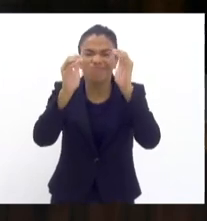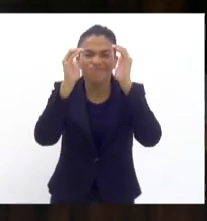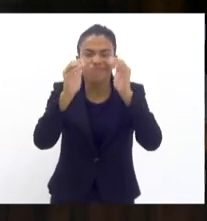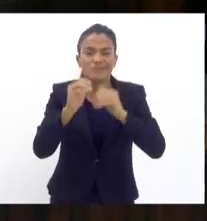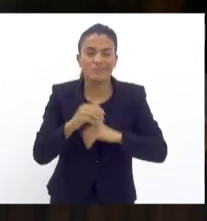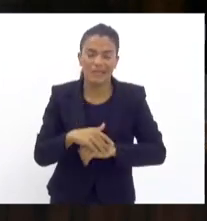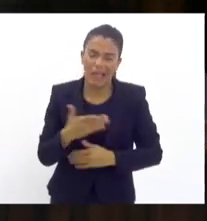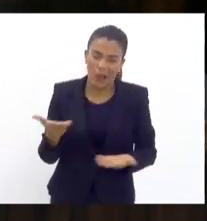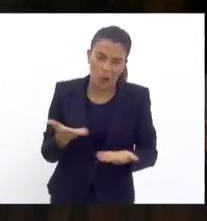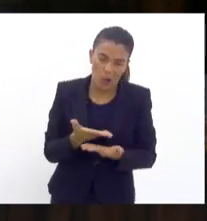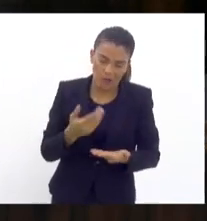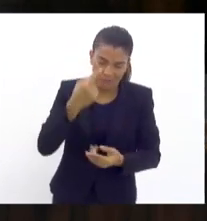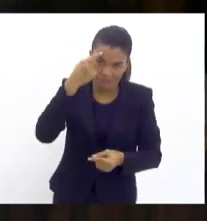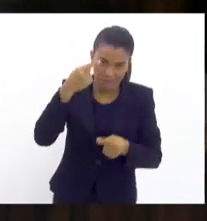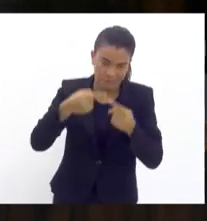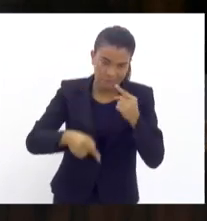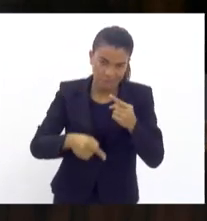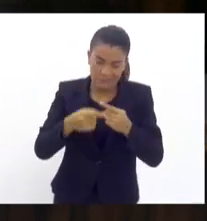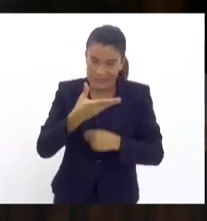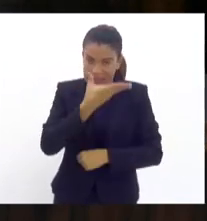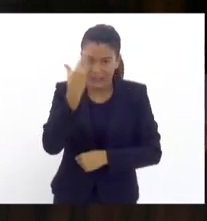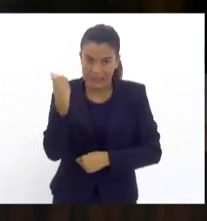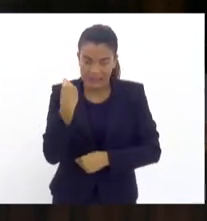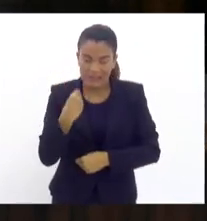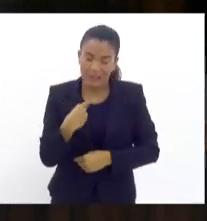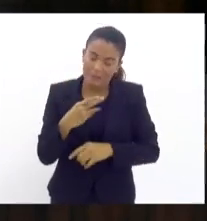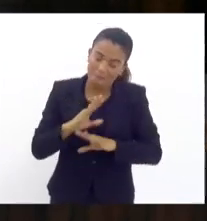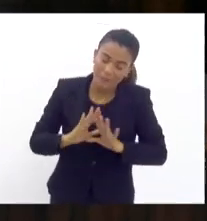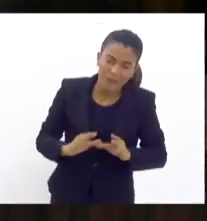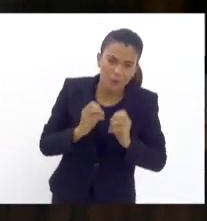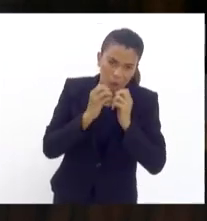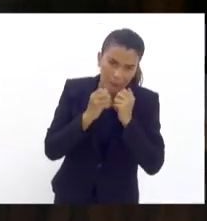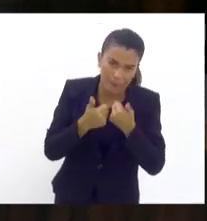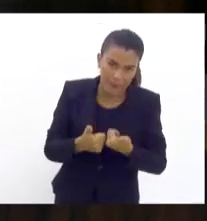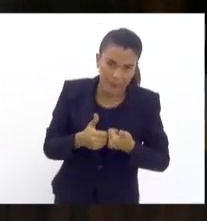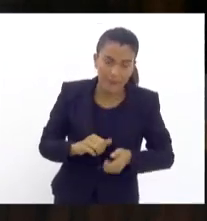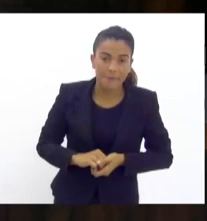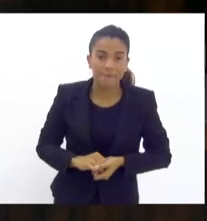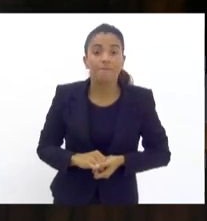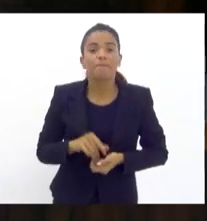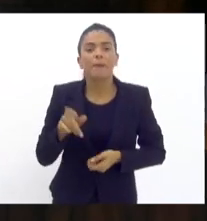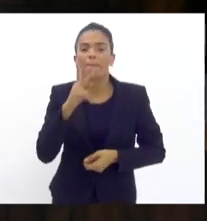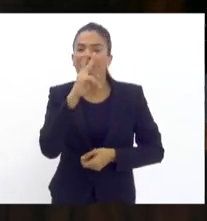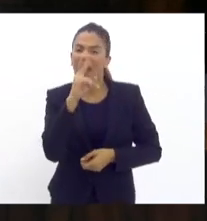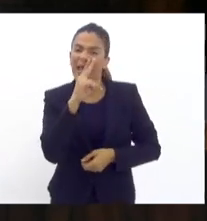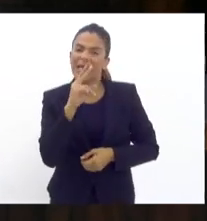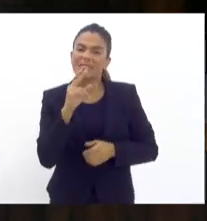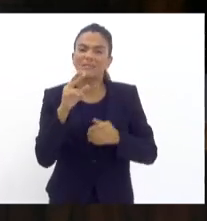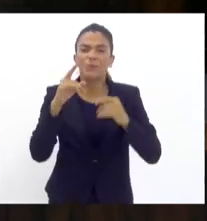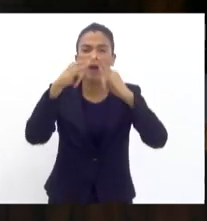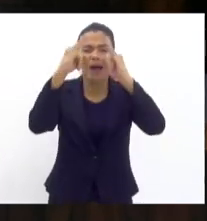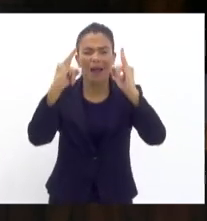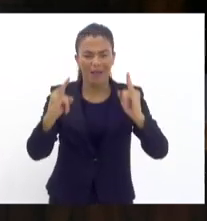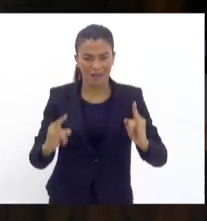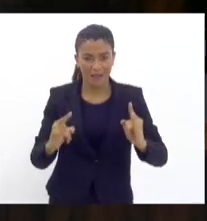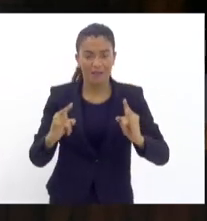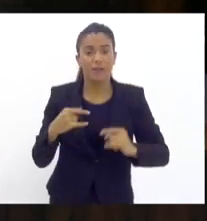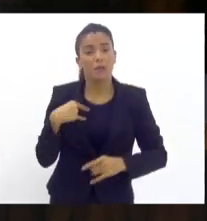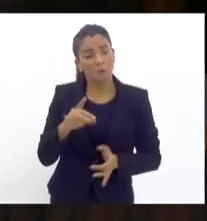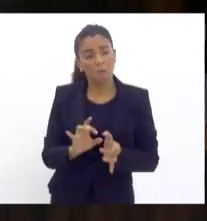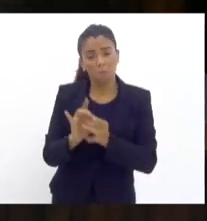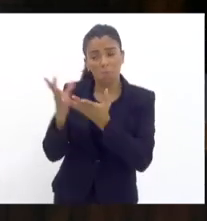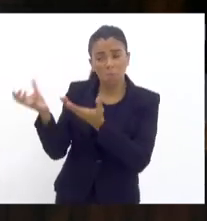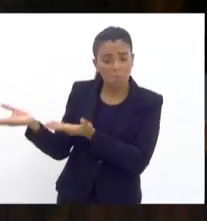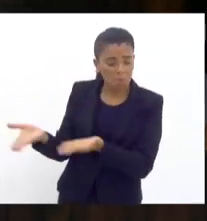Mas que agora eu acabei me esquecendo mas enfim. Era como se fosse uma cabana. Ele então permite